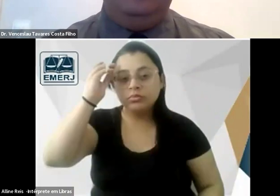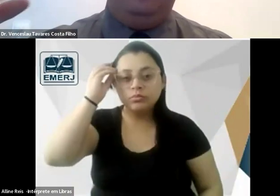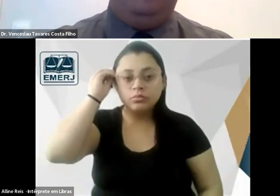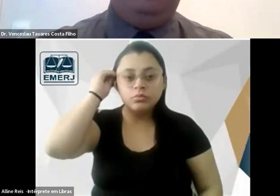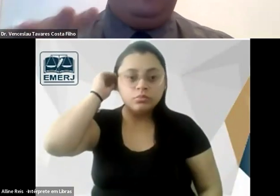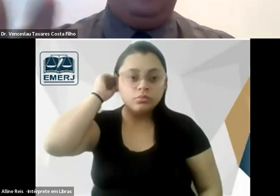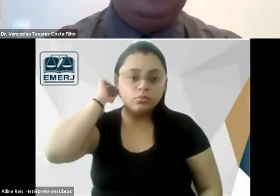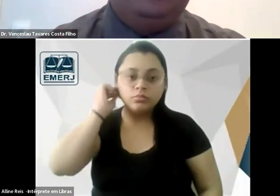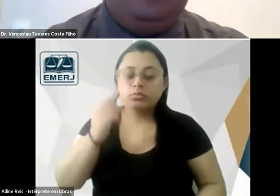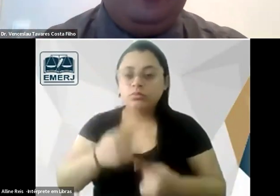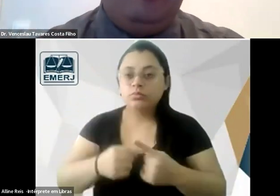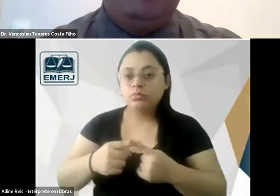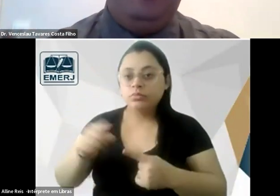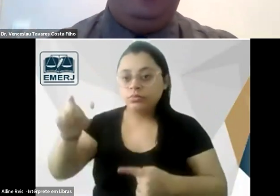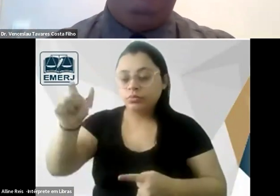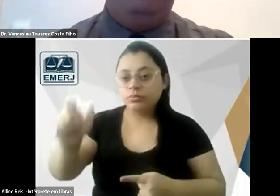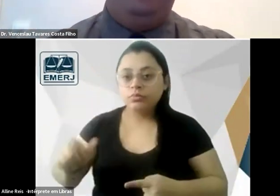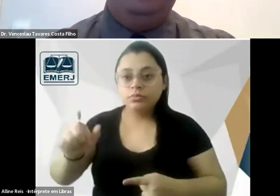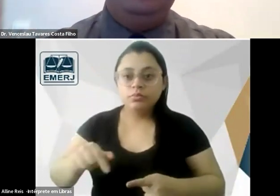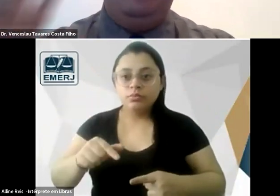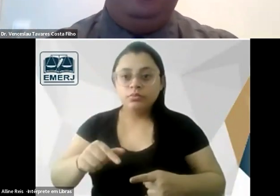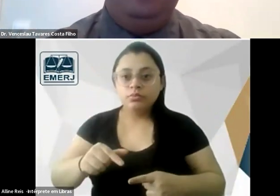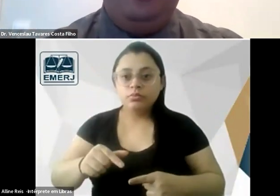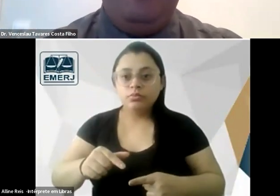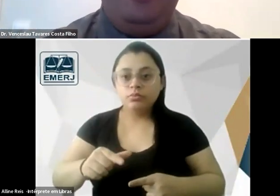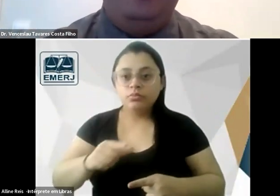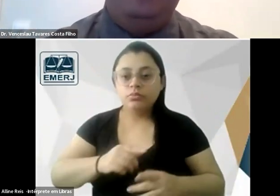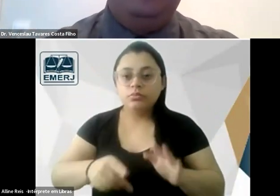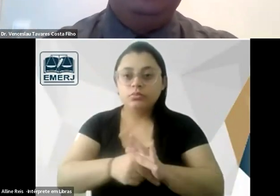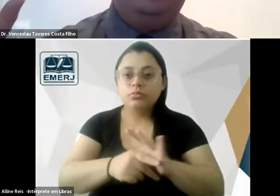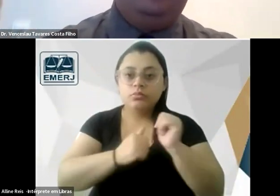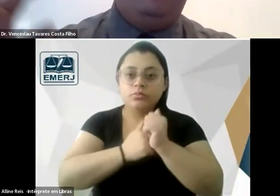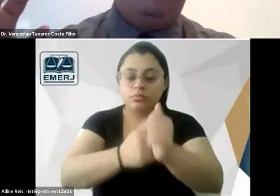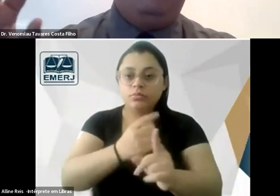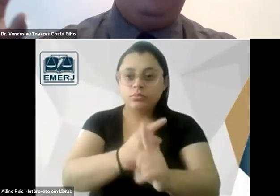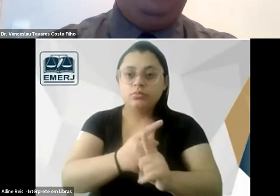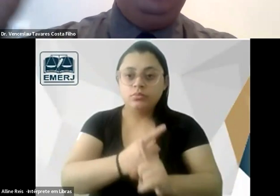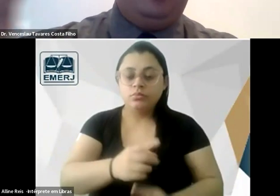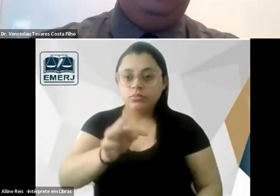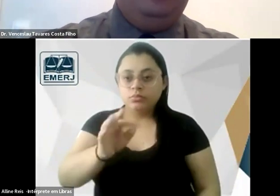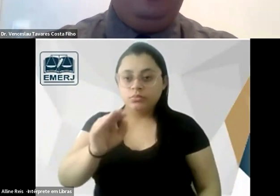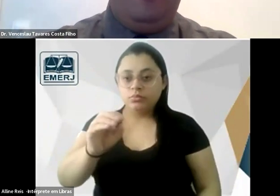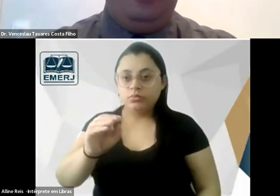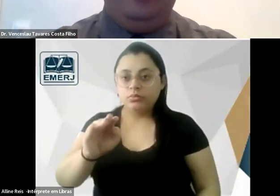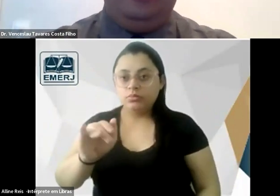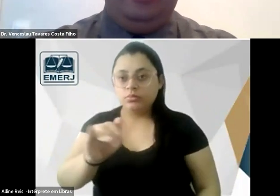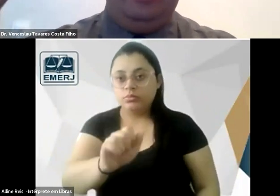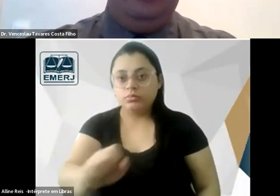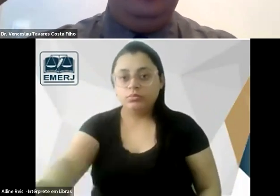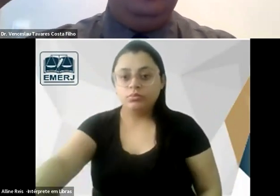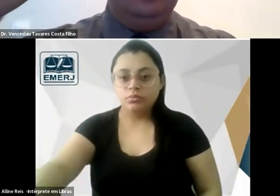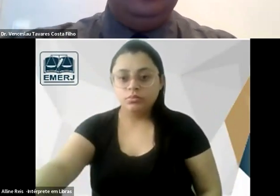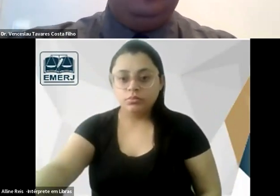de modo que por exemplo não considero que Clóvis Bevilacqua foi um discípulo de Tobias Barreto não considero que Clóvis Bevilacqua foi um continuador de Tobias Barreto